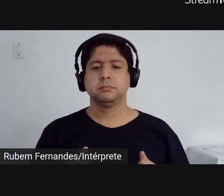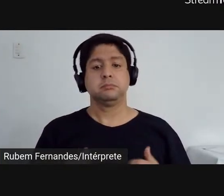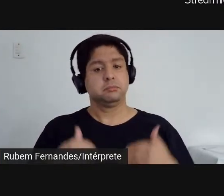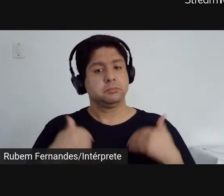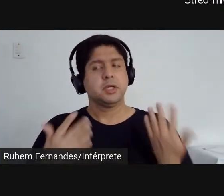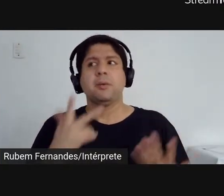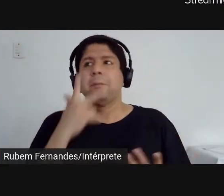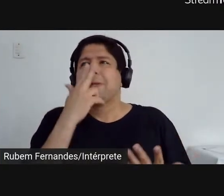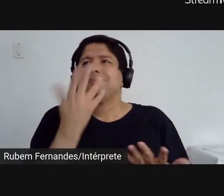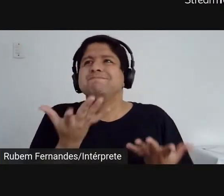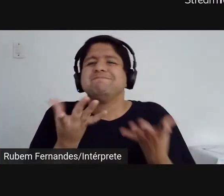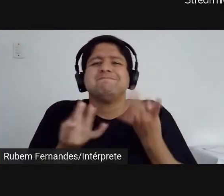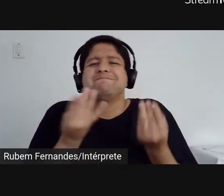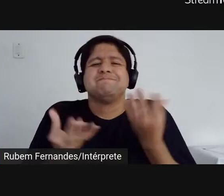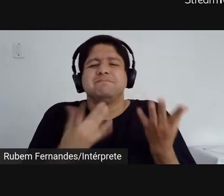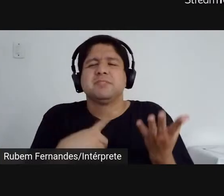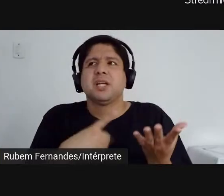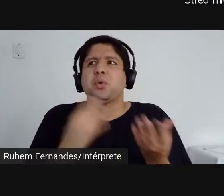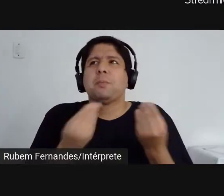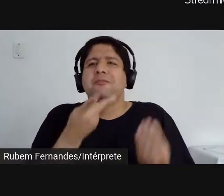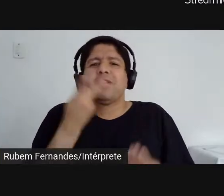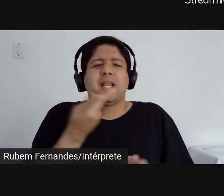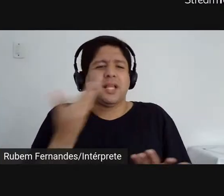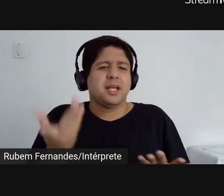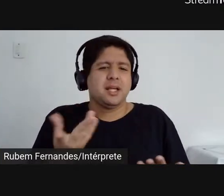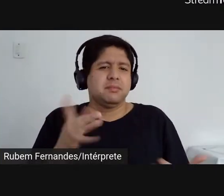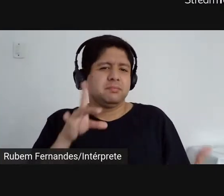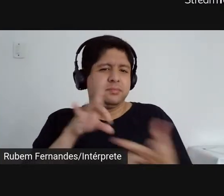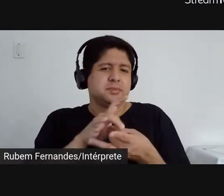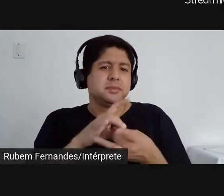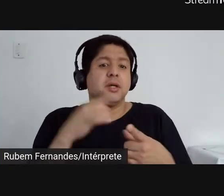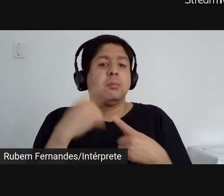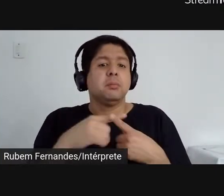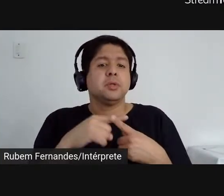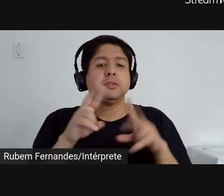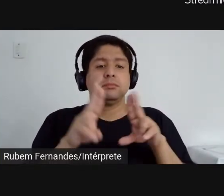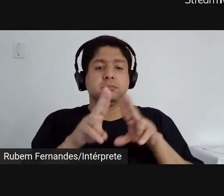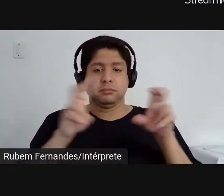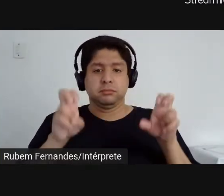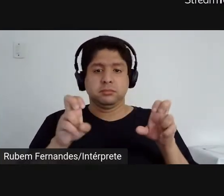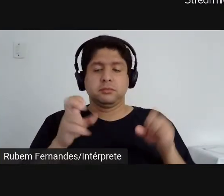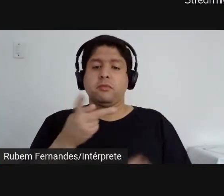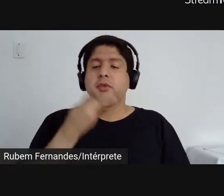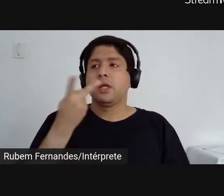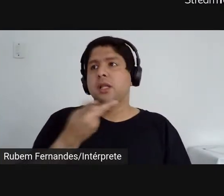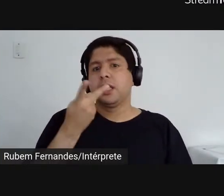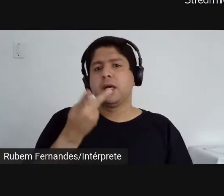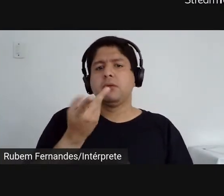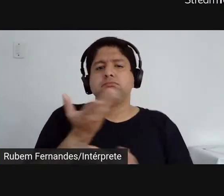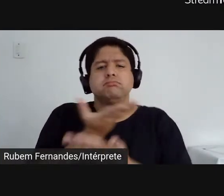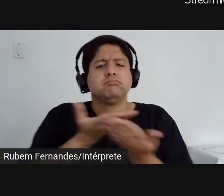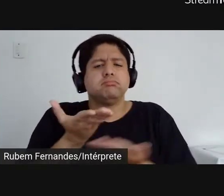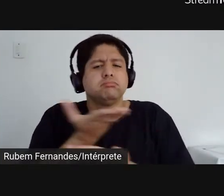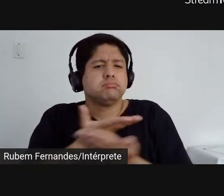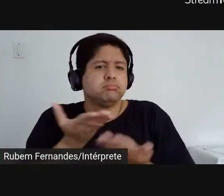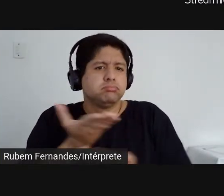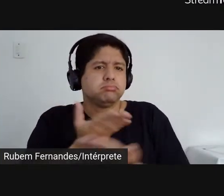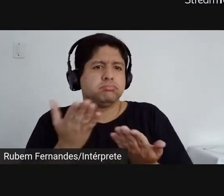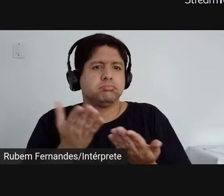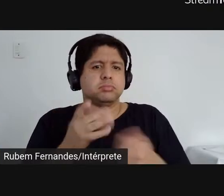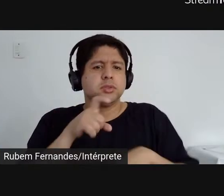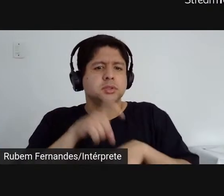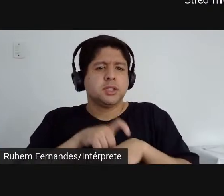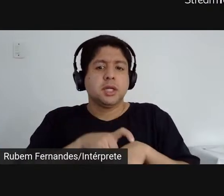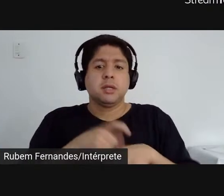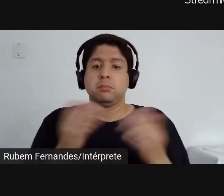abstrato essa questão, porque a gente está falando justamente sobre relações do momento, do